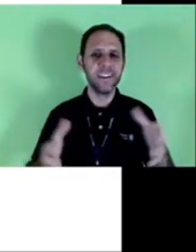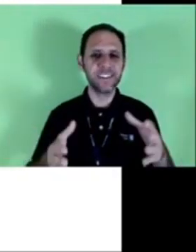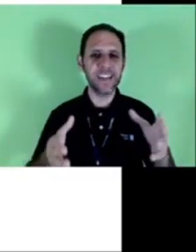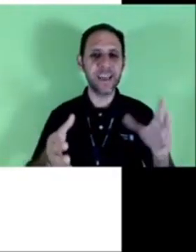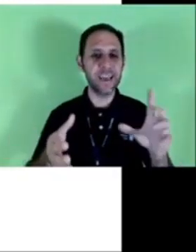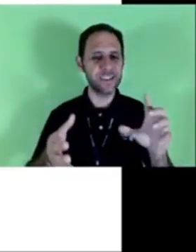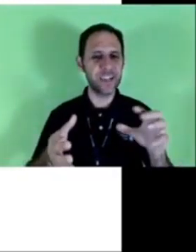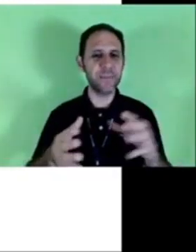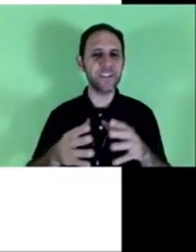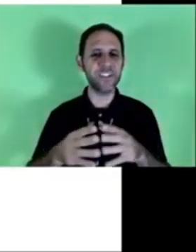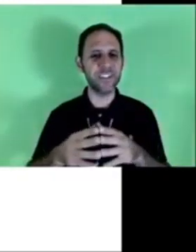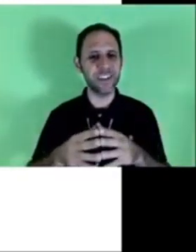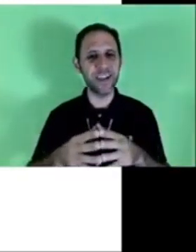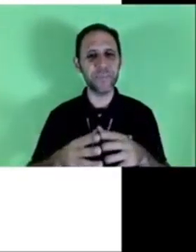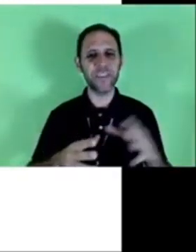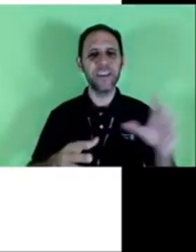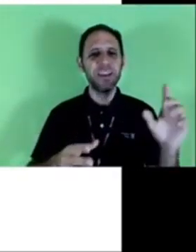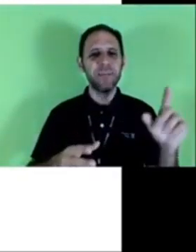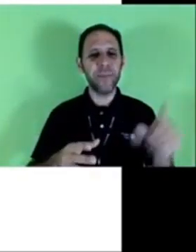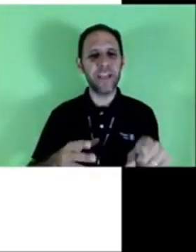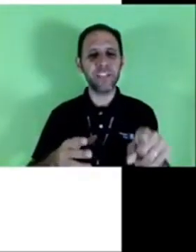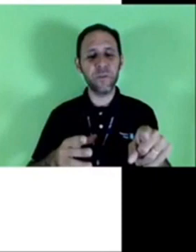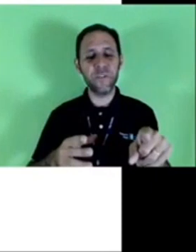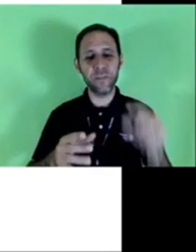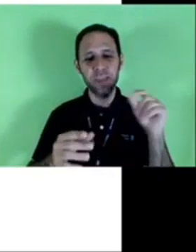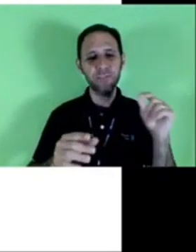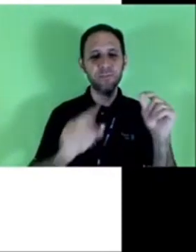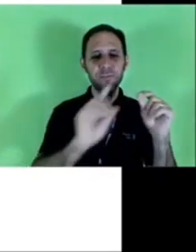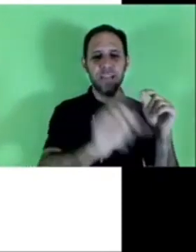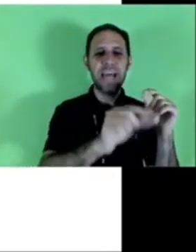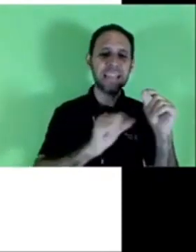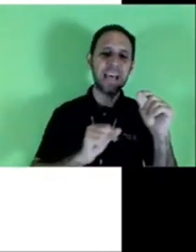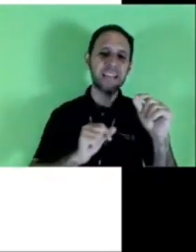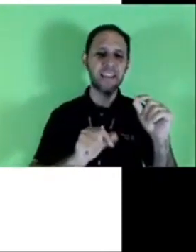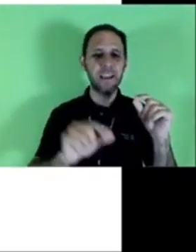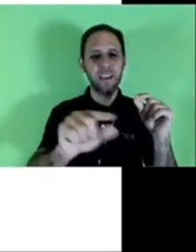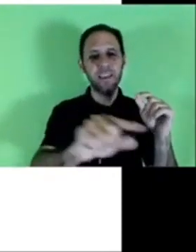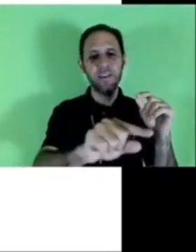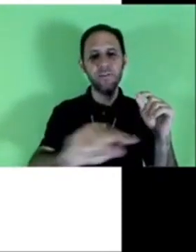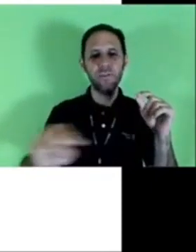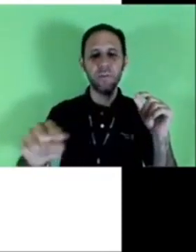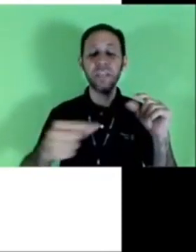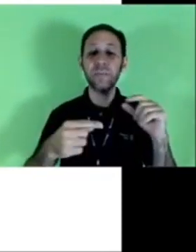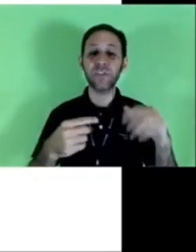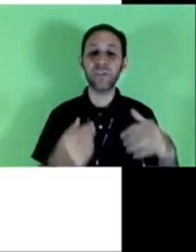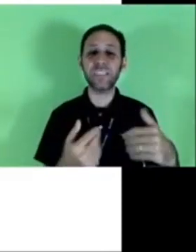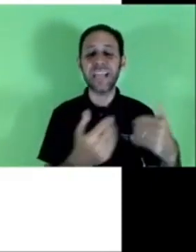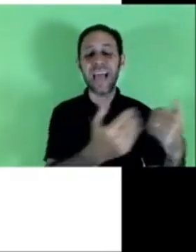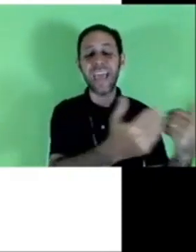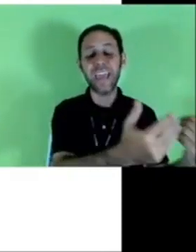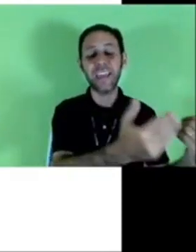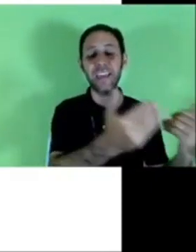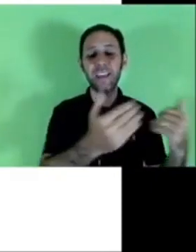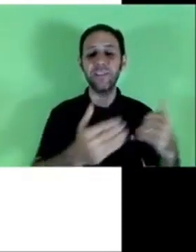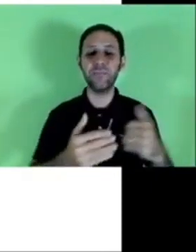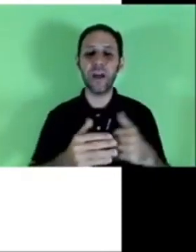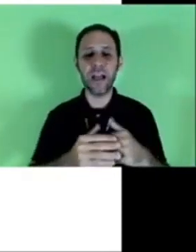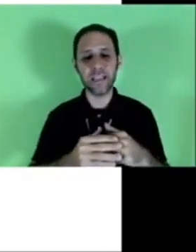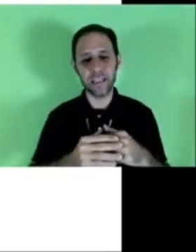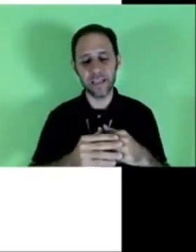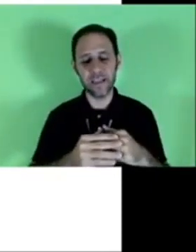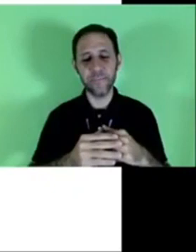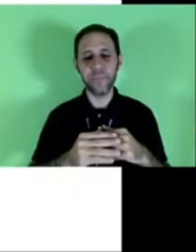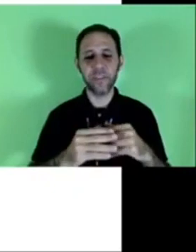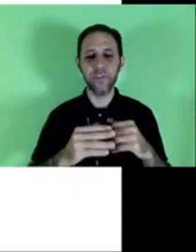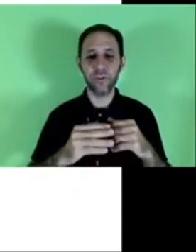é já é batida né pede deferimento a data e o nome da pessoa que está requerindo